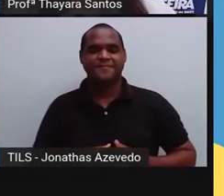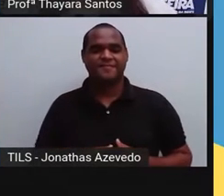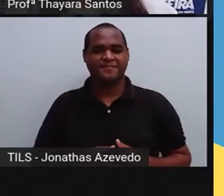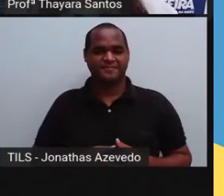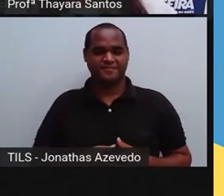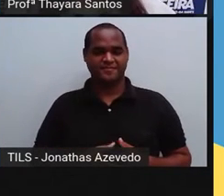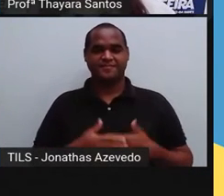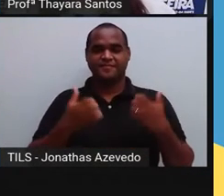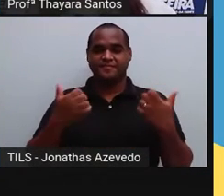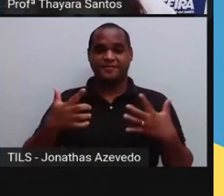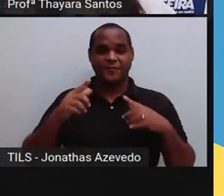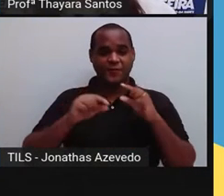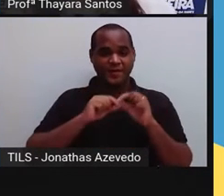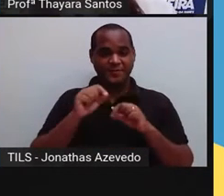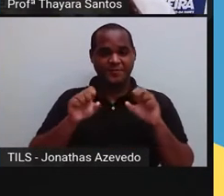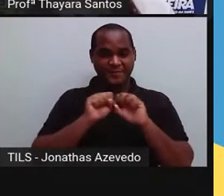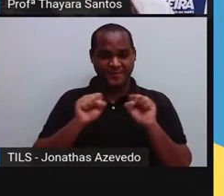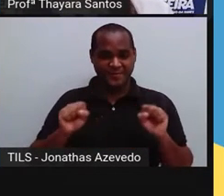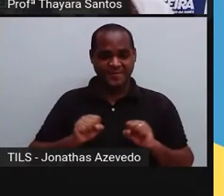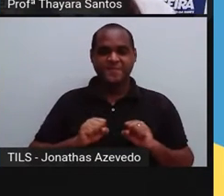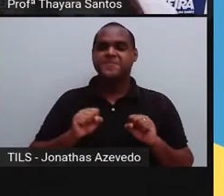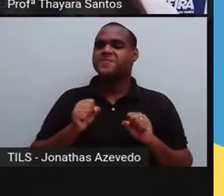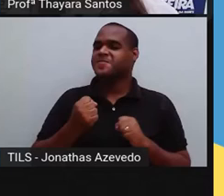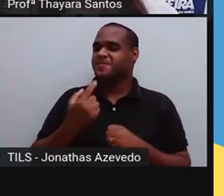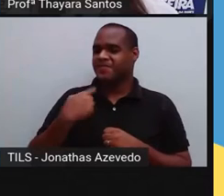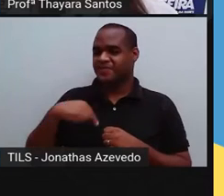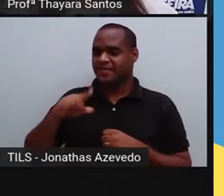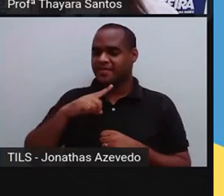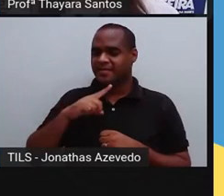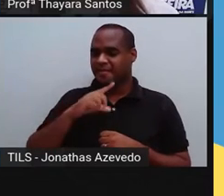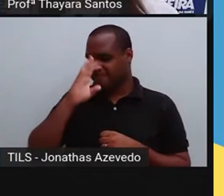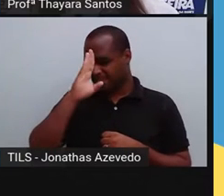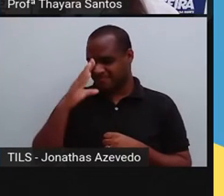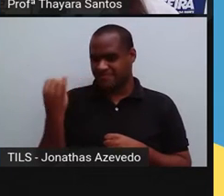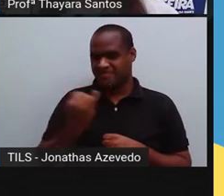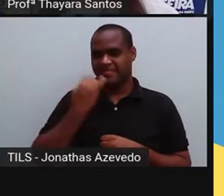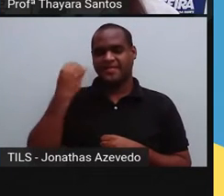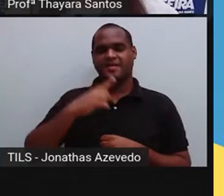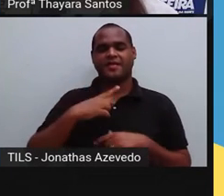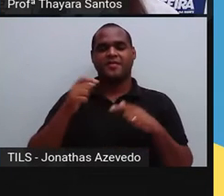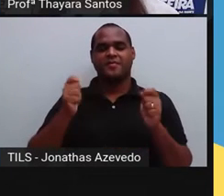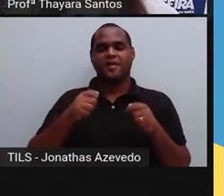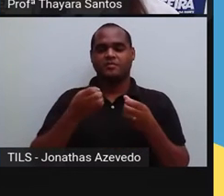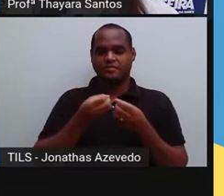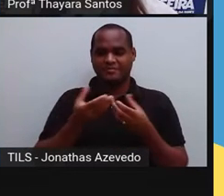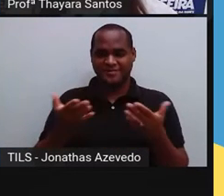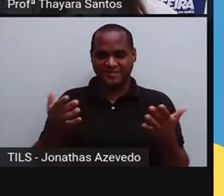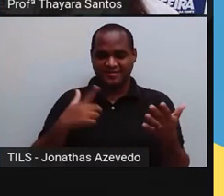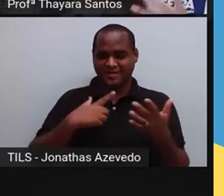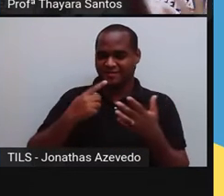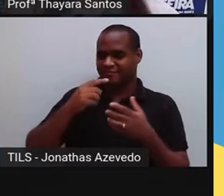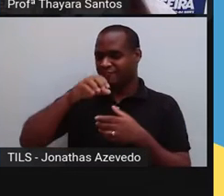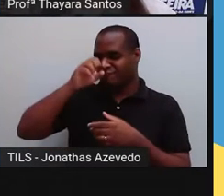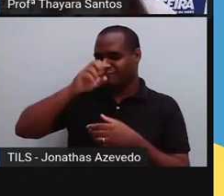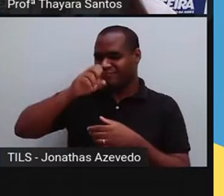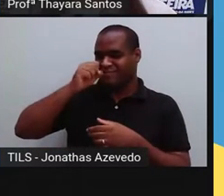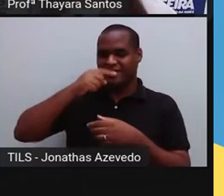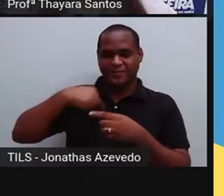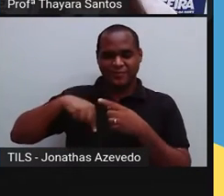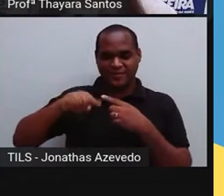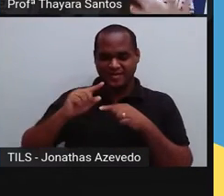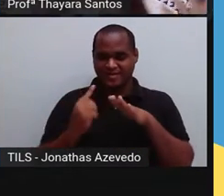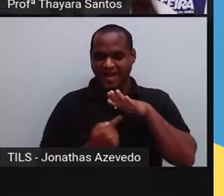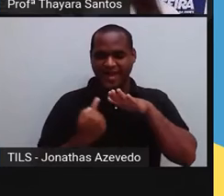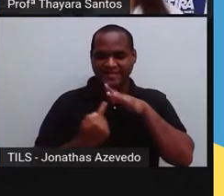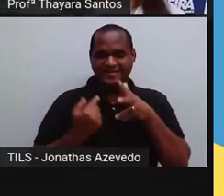Então, o sistema circulatório, ele tem como função realizar o transporte de oxigênio e dos demais gases